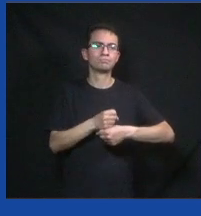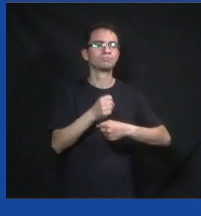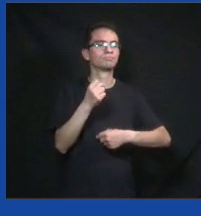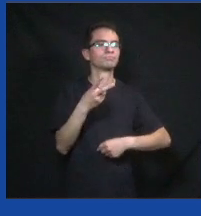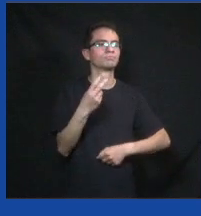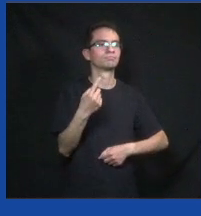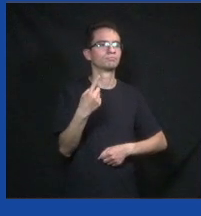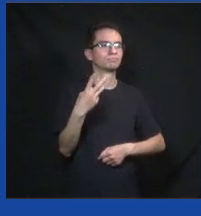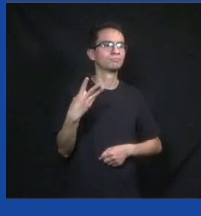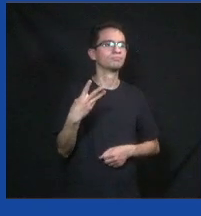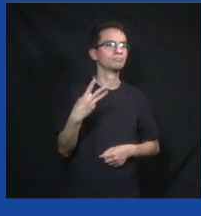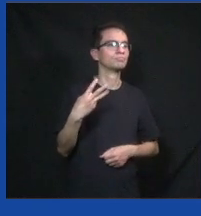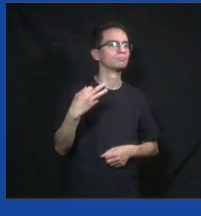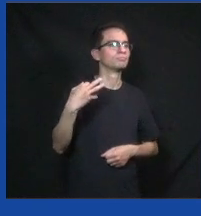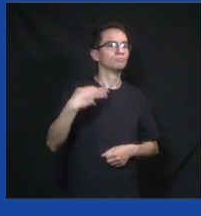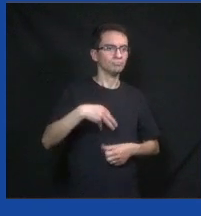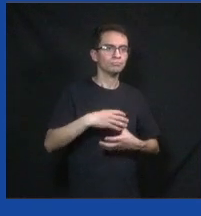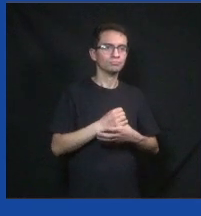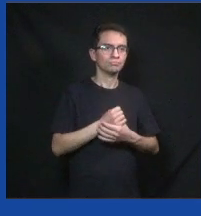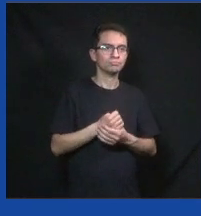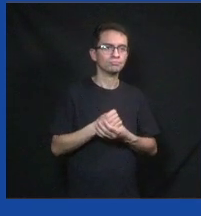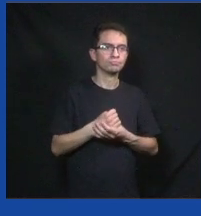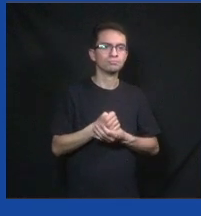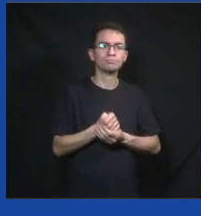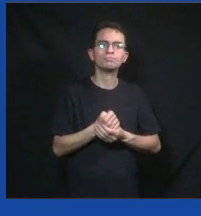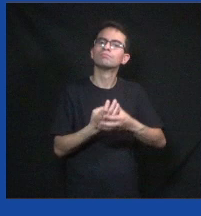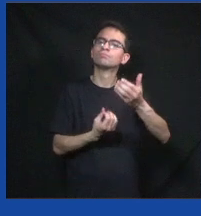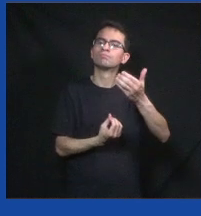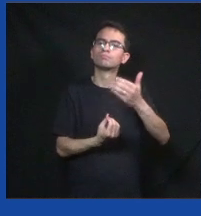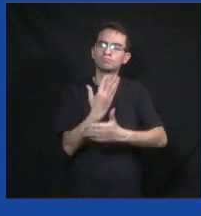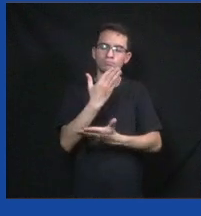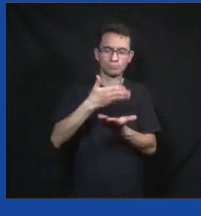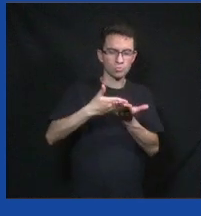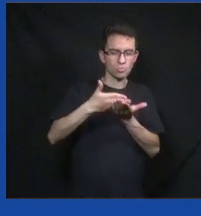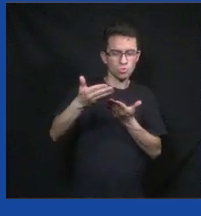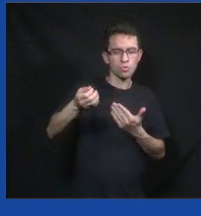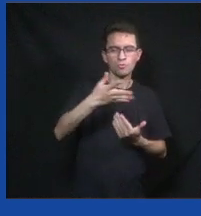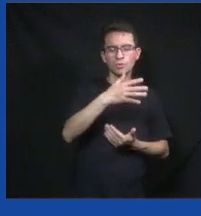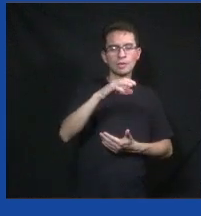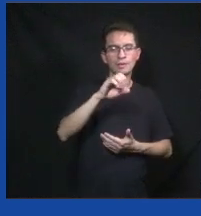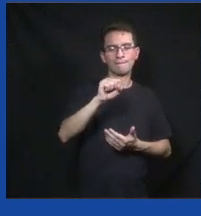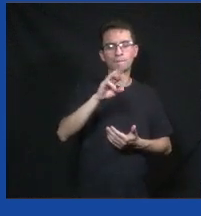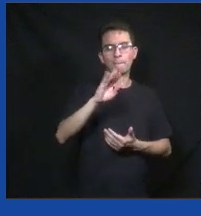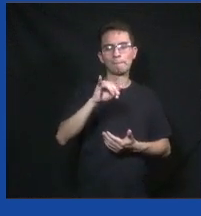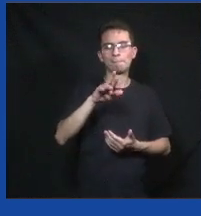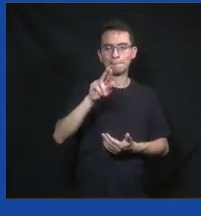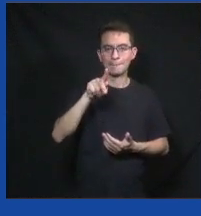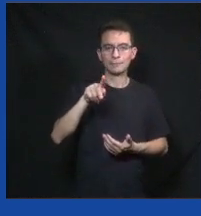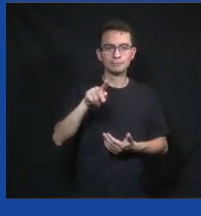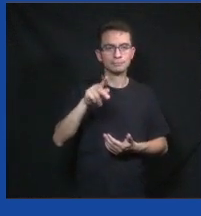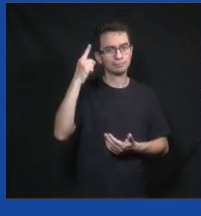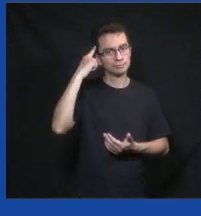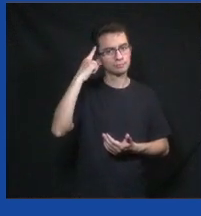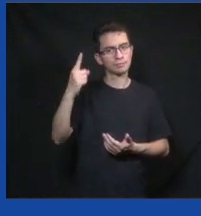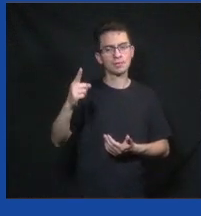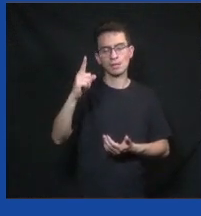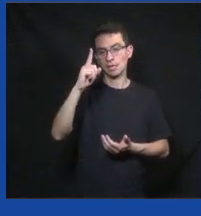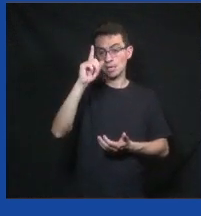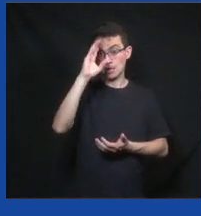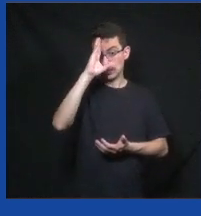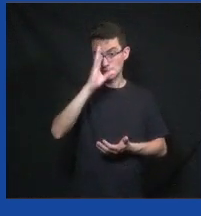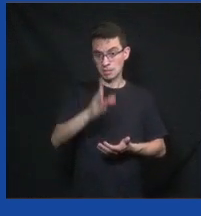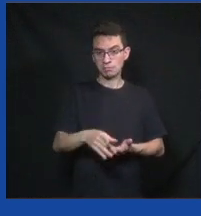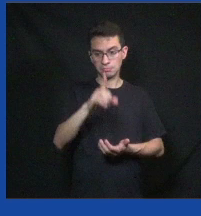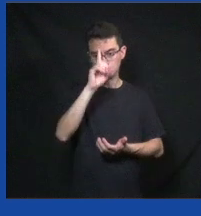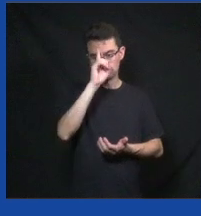muito o que é. A gente é uma startup de inovação para governo e de engajamento cidadão, para participação direta do cidadão, mas a gente percebeu que a gente